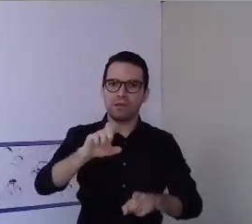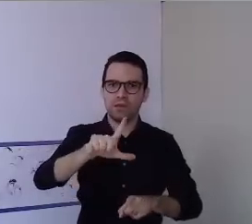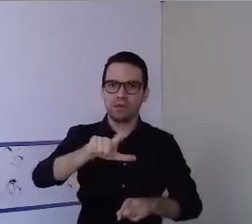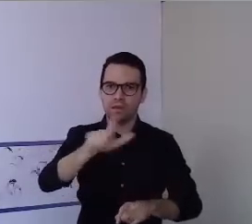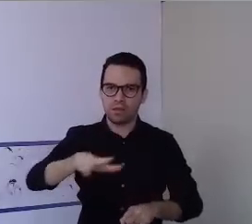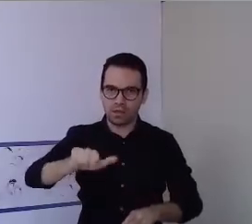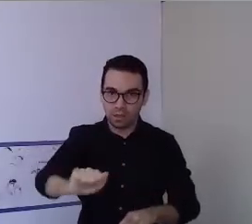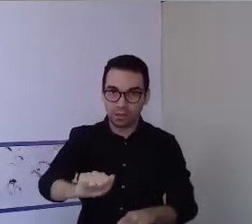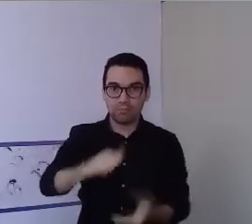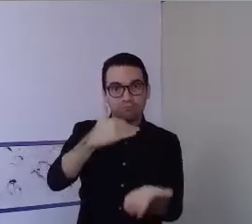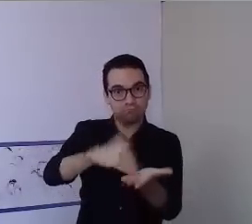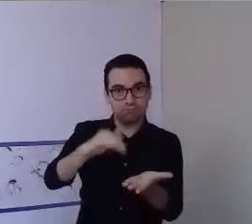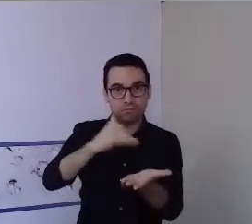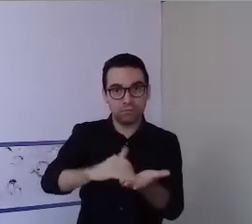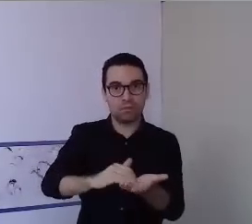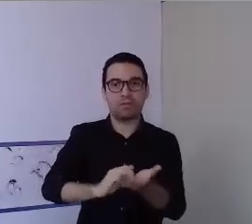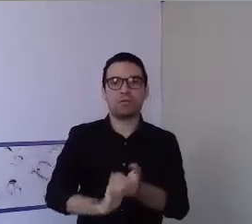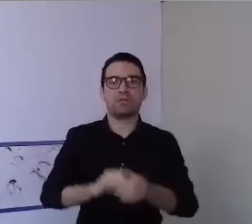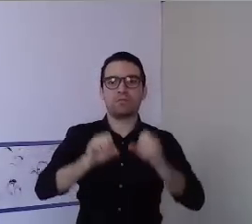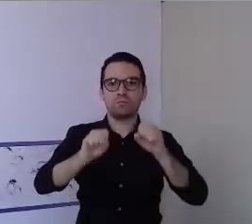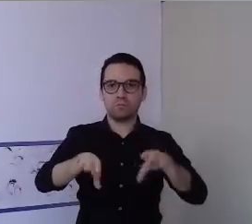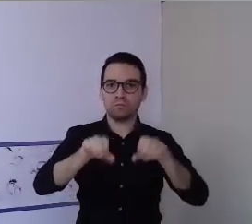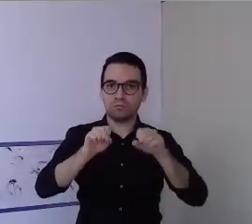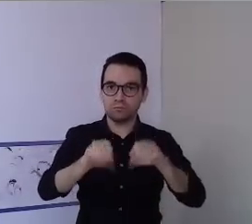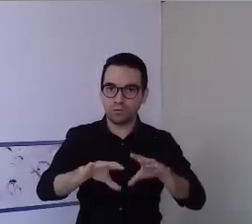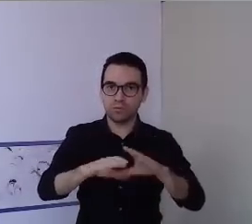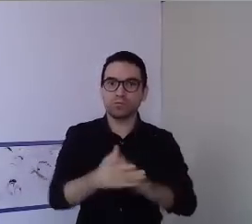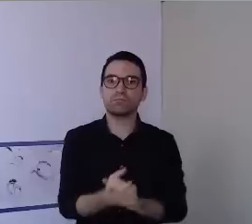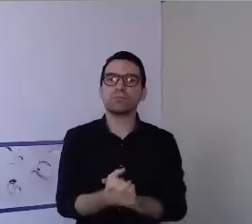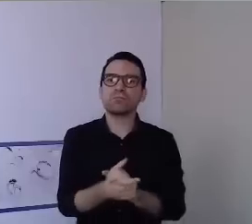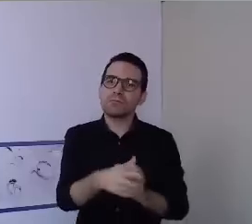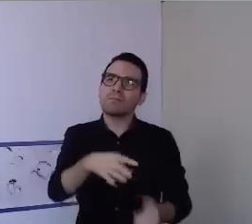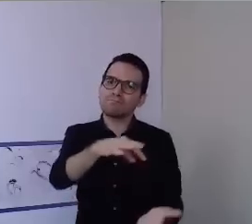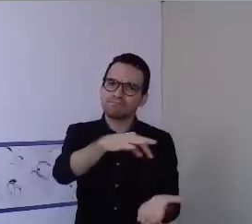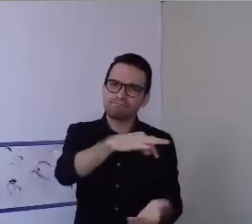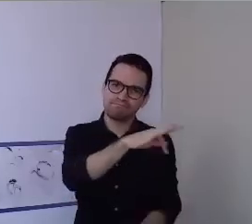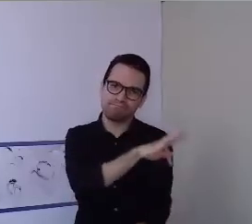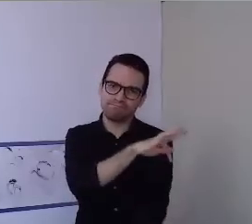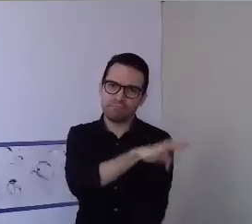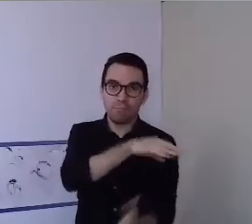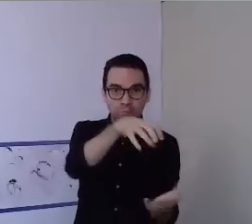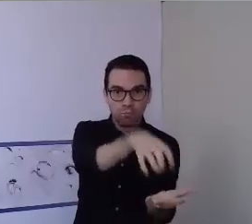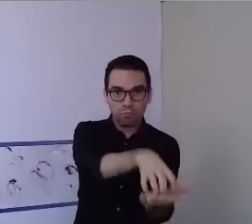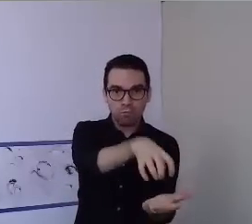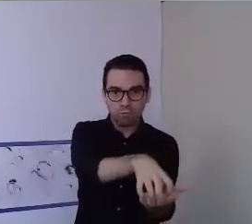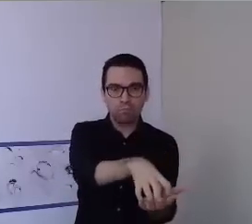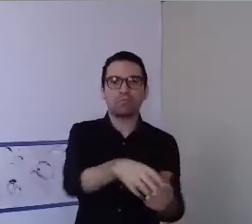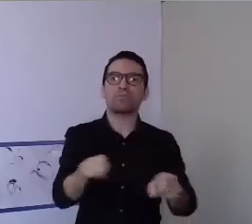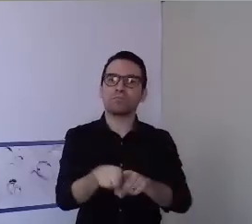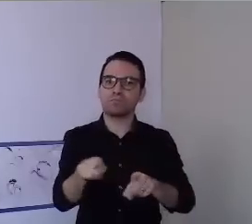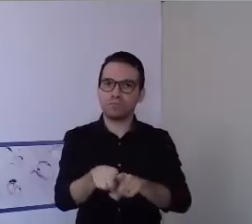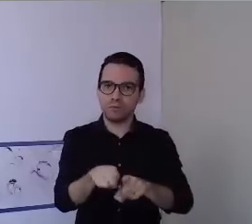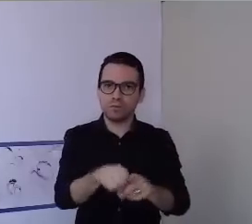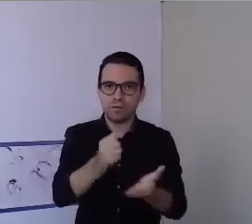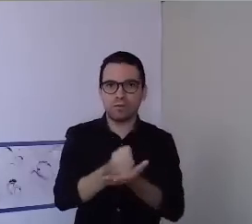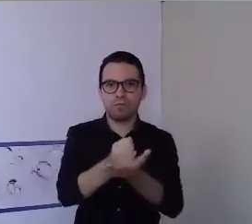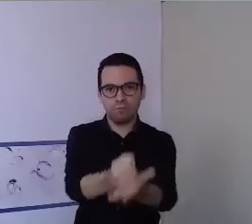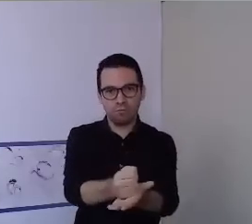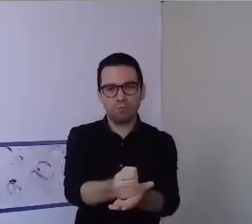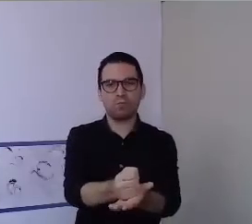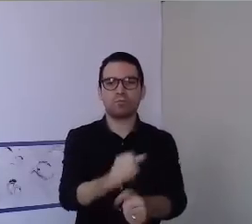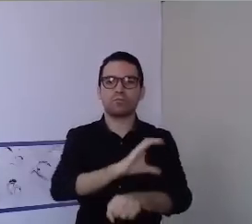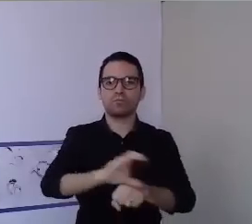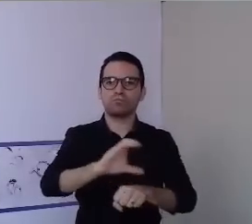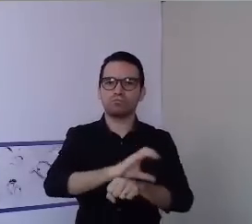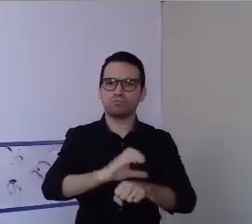que nos colocou as técnicas da Secretaria Municipal de Educação para oferecer este curso. Então, eu agradeço